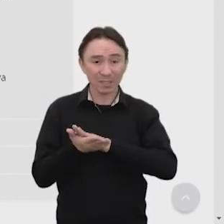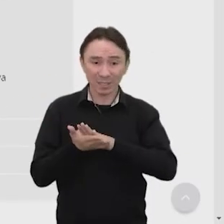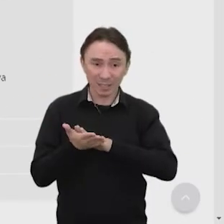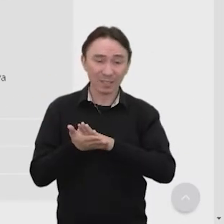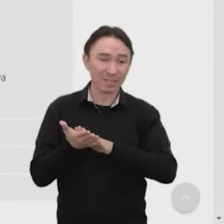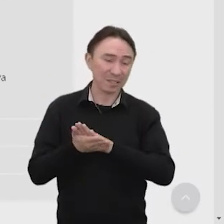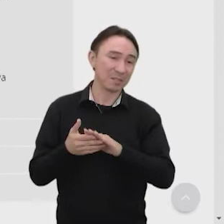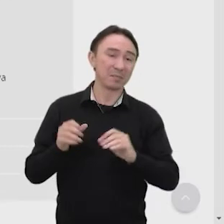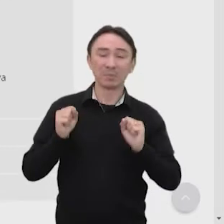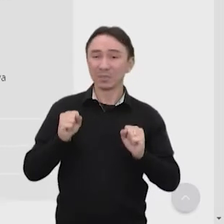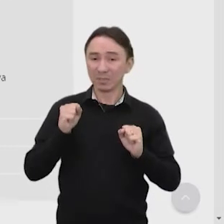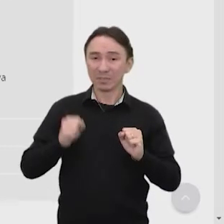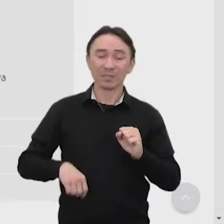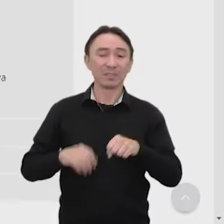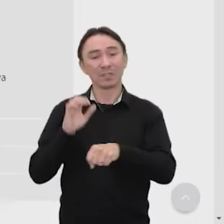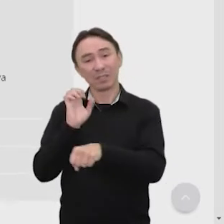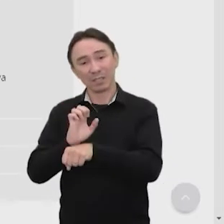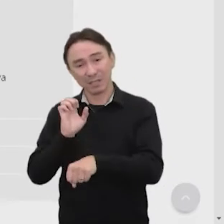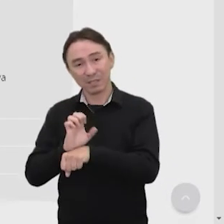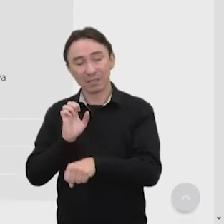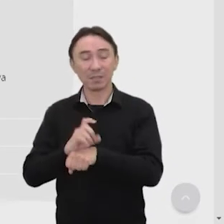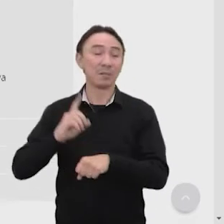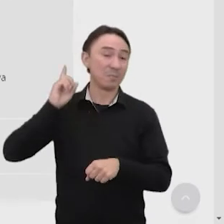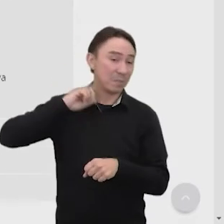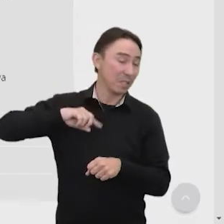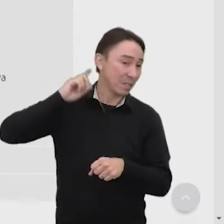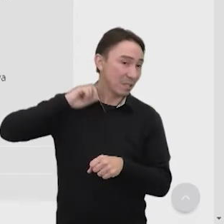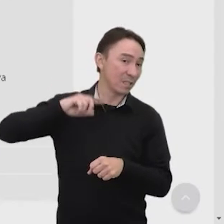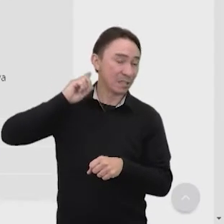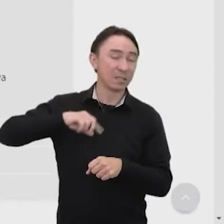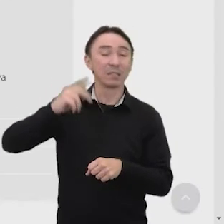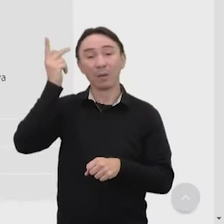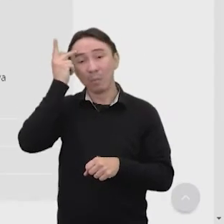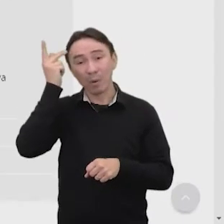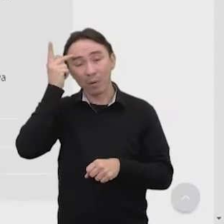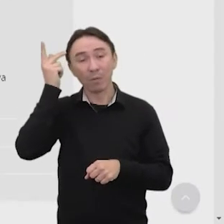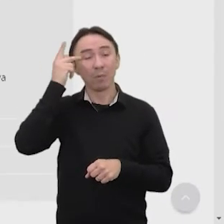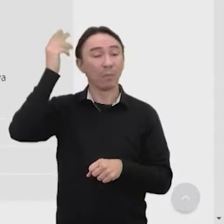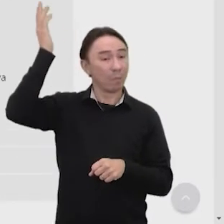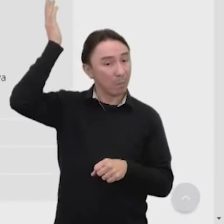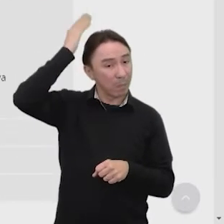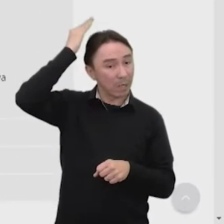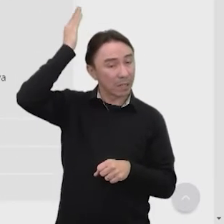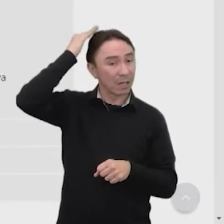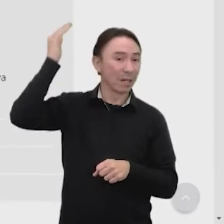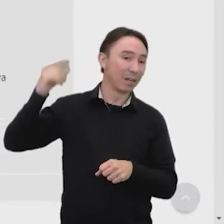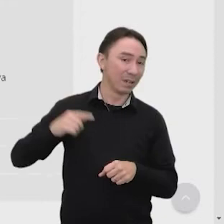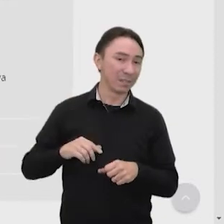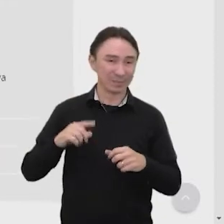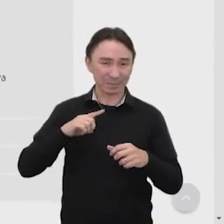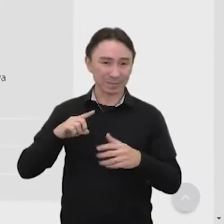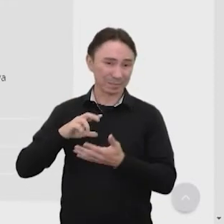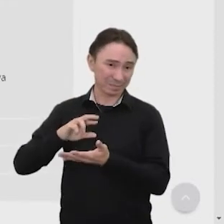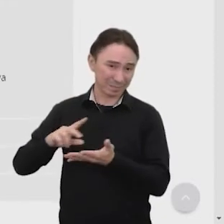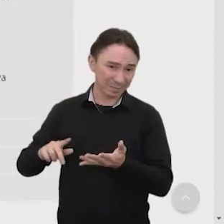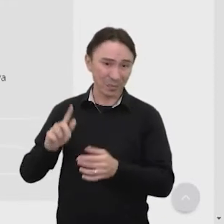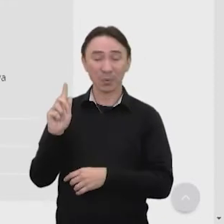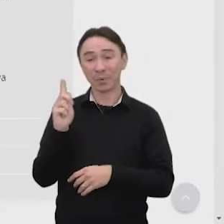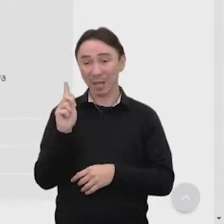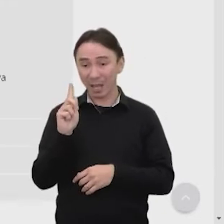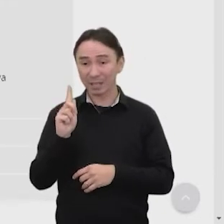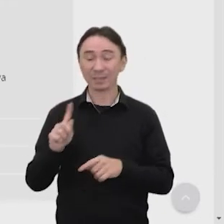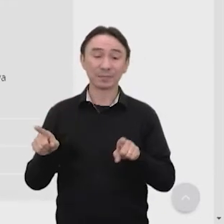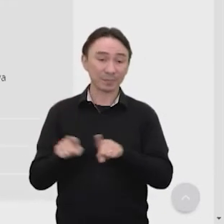de Minas Gerais, Goiás, Mato Grosso do Sul, São Paulo e Paraná. Então, a vazão de água que chega nesses reservatórios é menor,